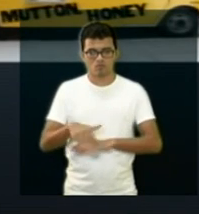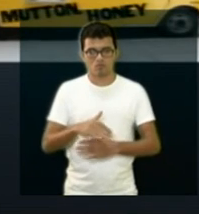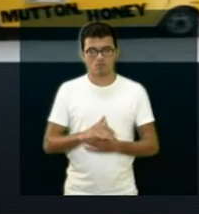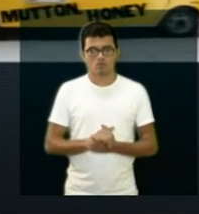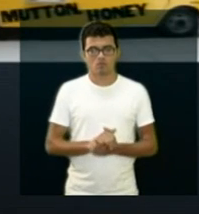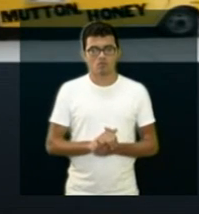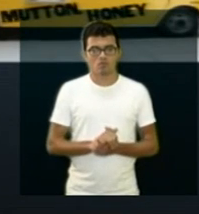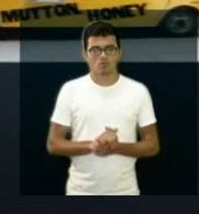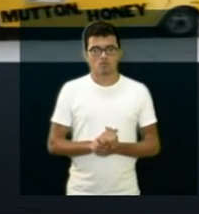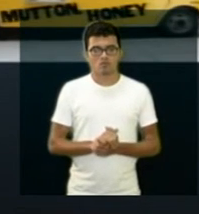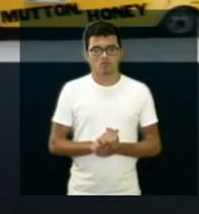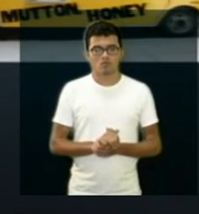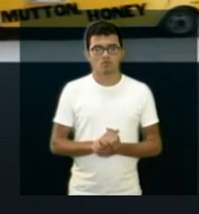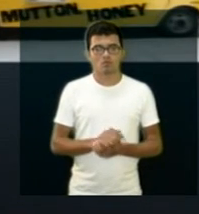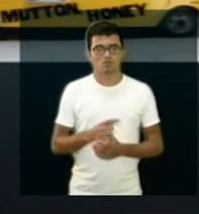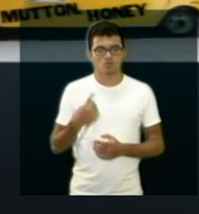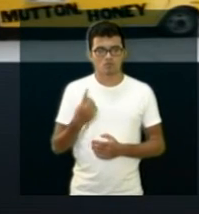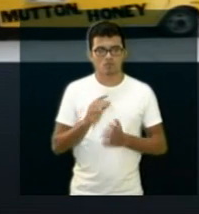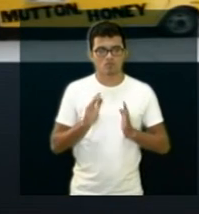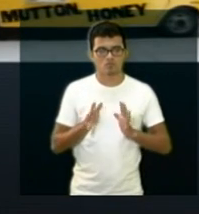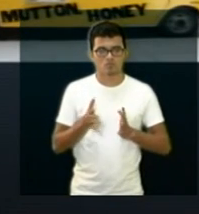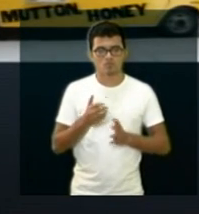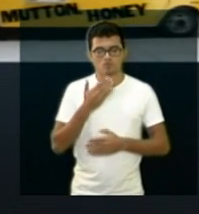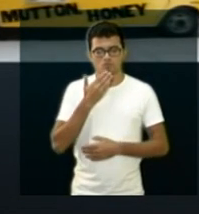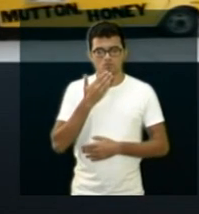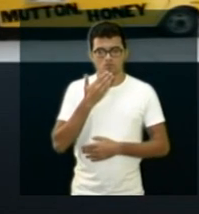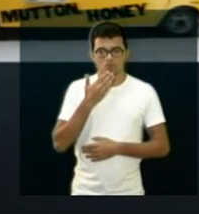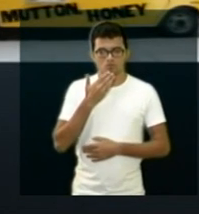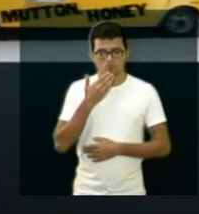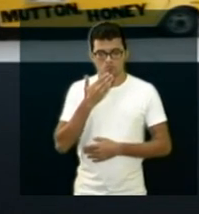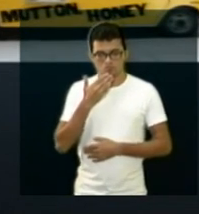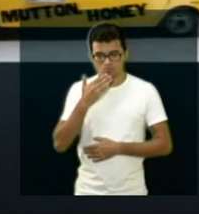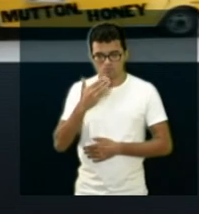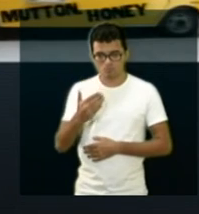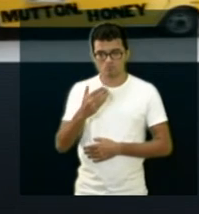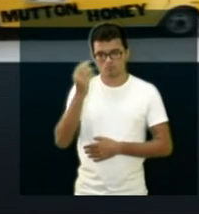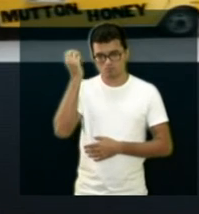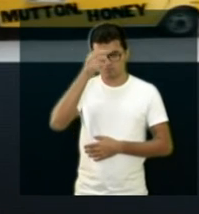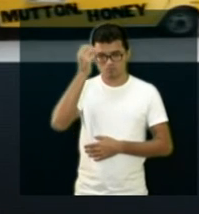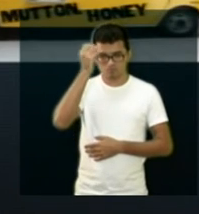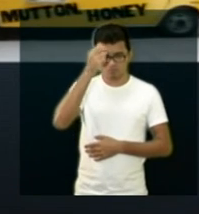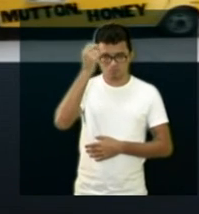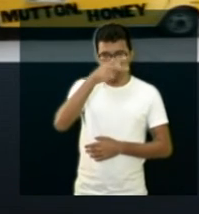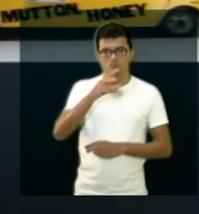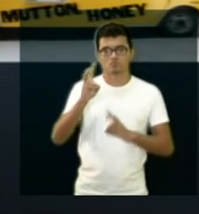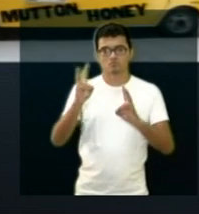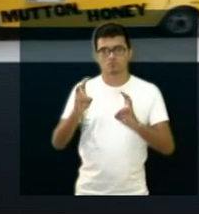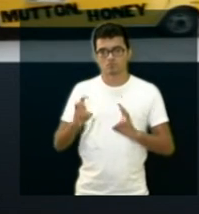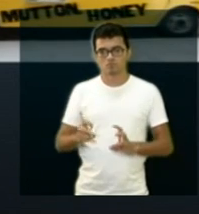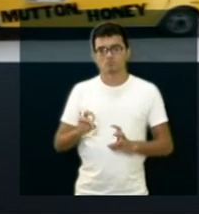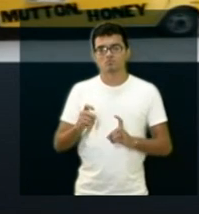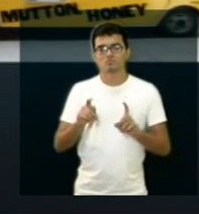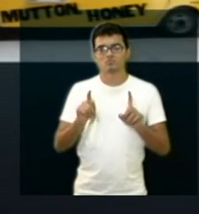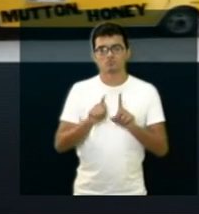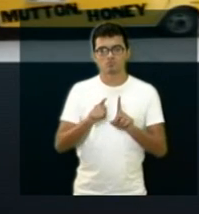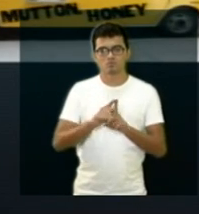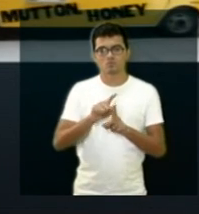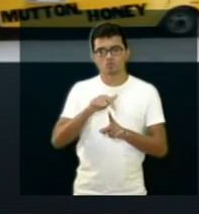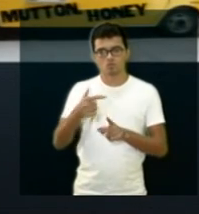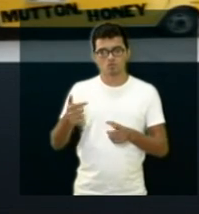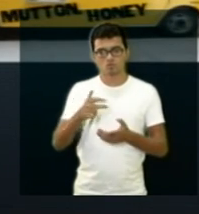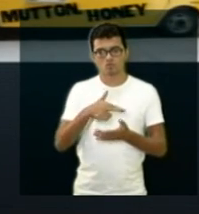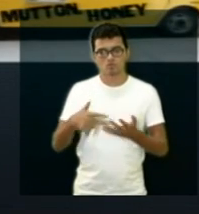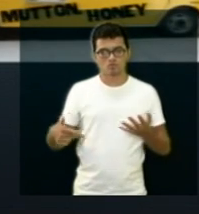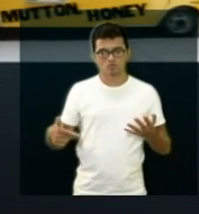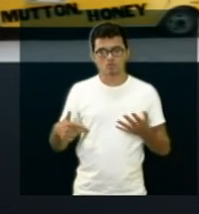e já pedimos para o prefeito uma audiência com ele, não só sobre esse assunto, mas são diversos assuntos.